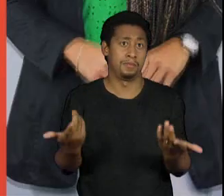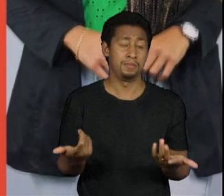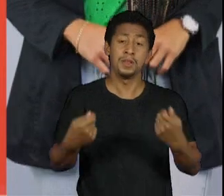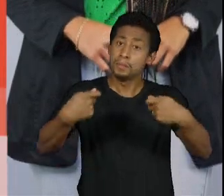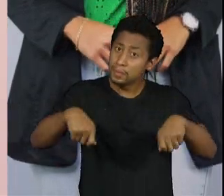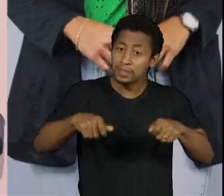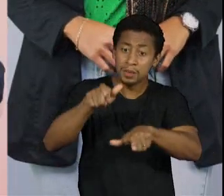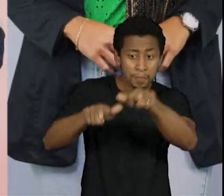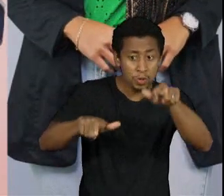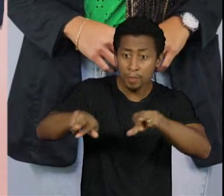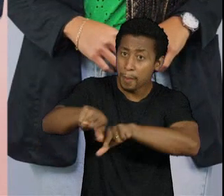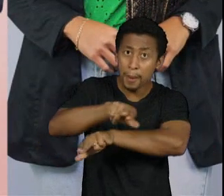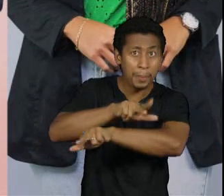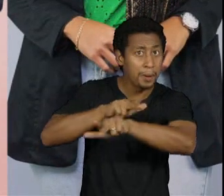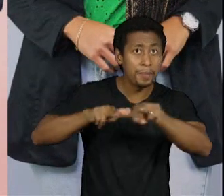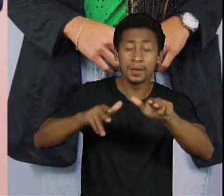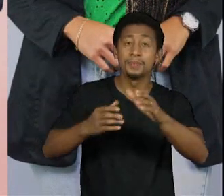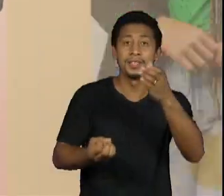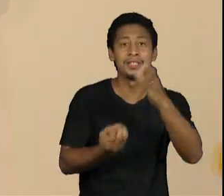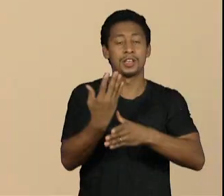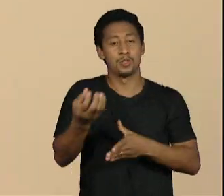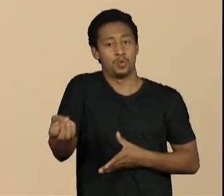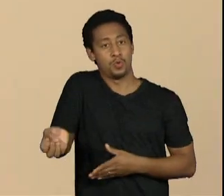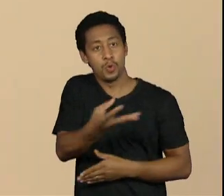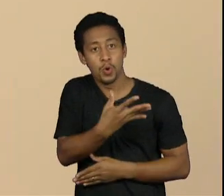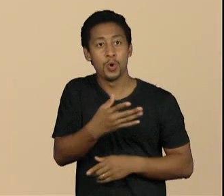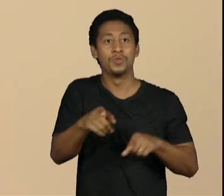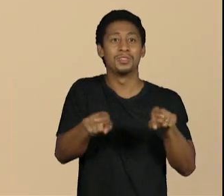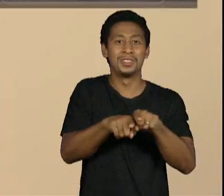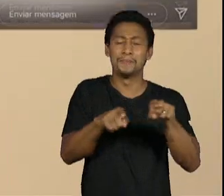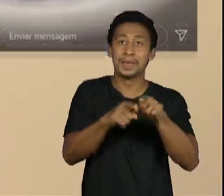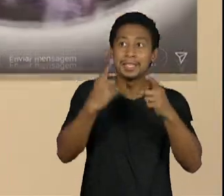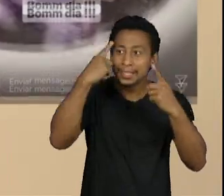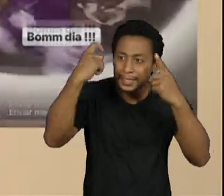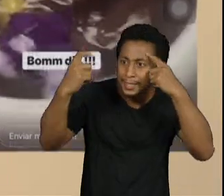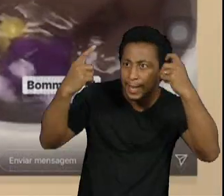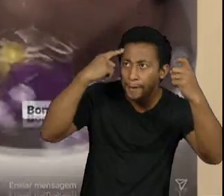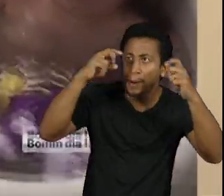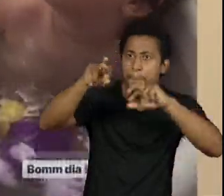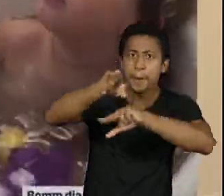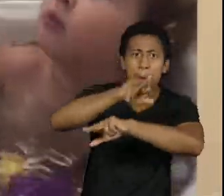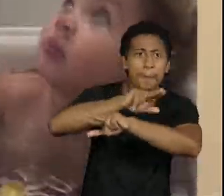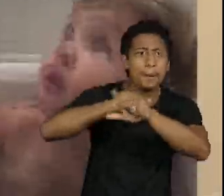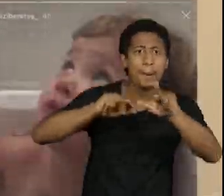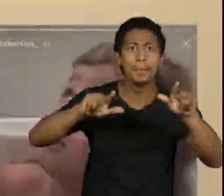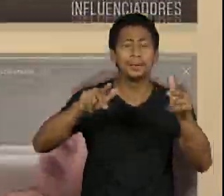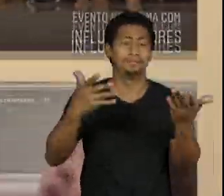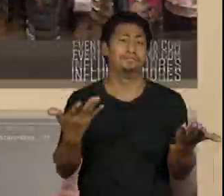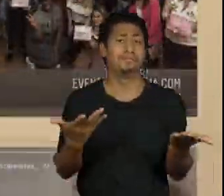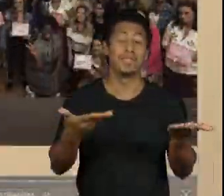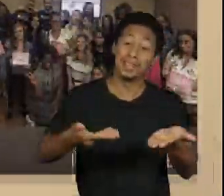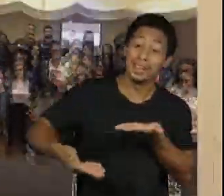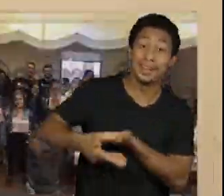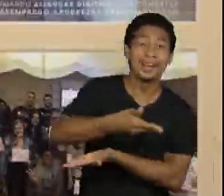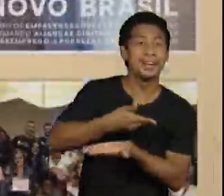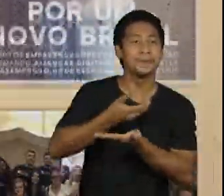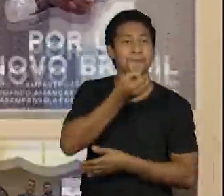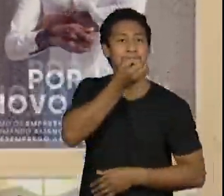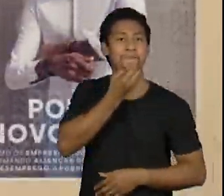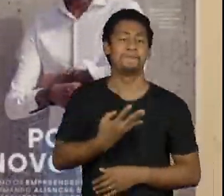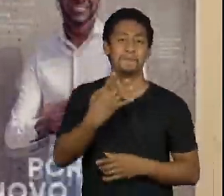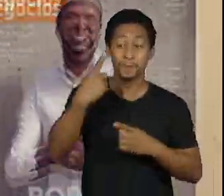inovação não se constrói pluralidade de ideias não se torna um ambiente criativo então